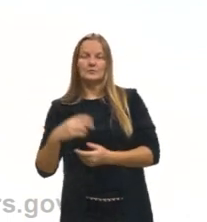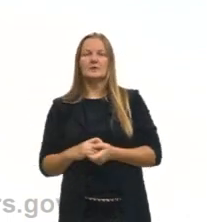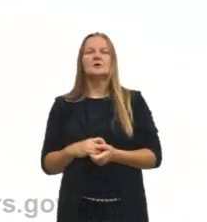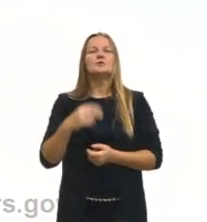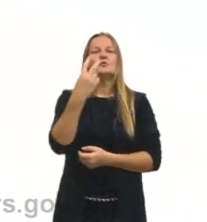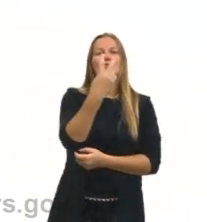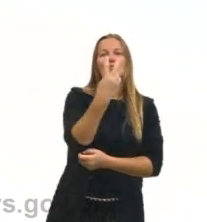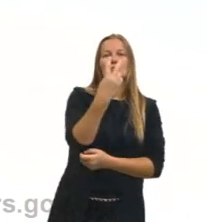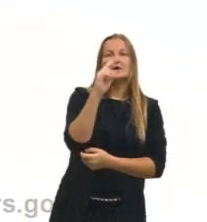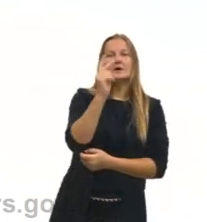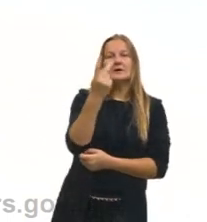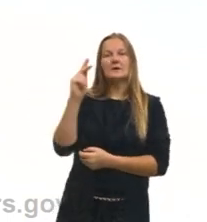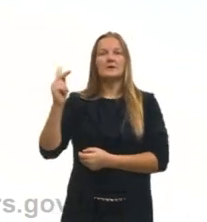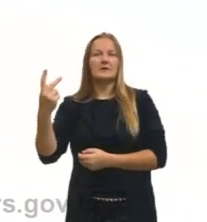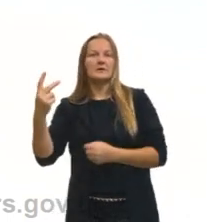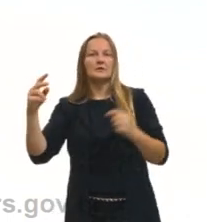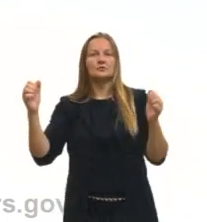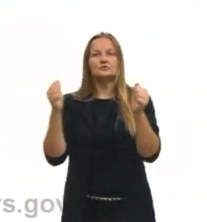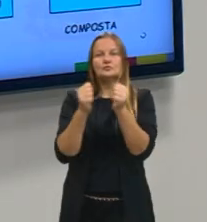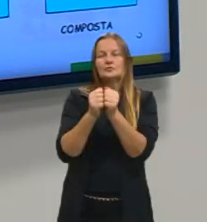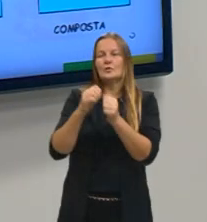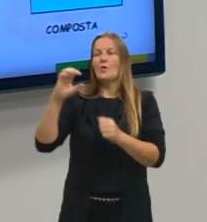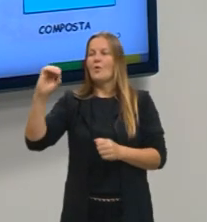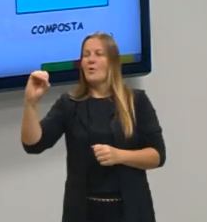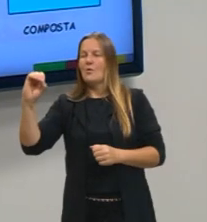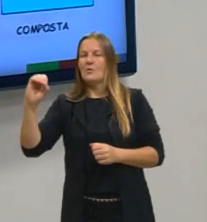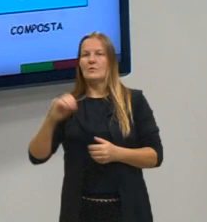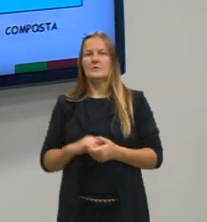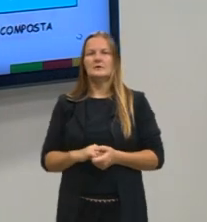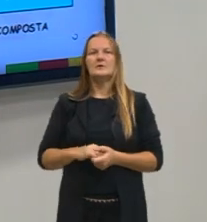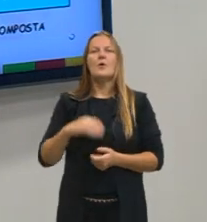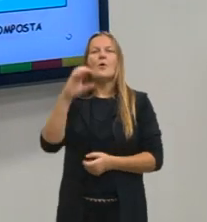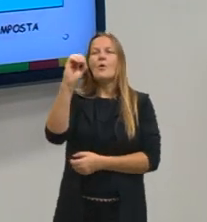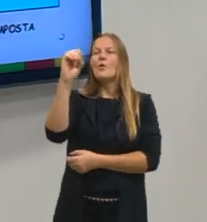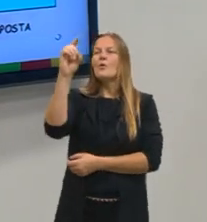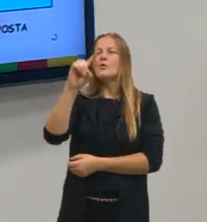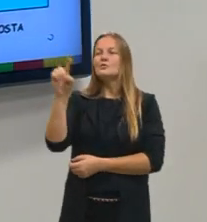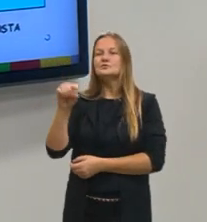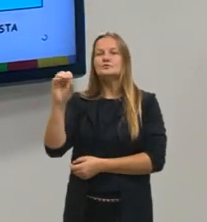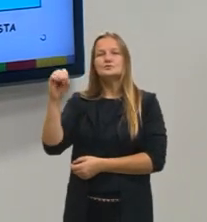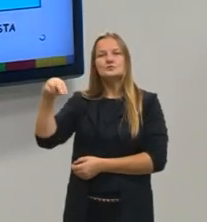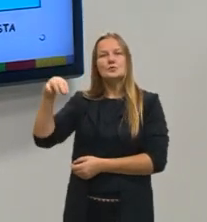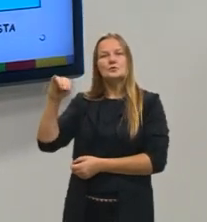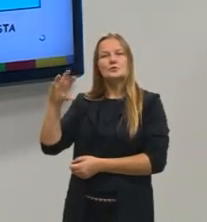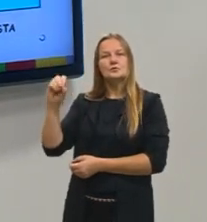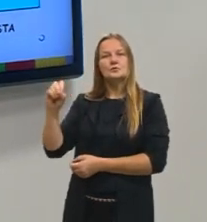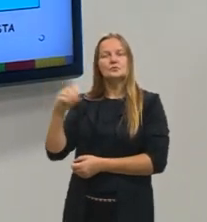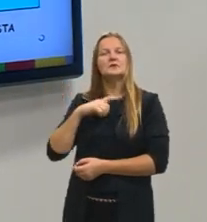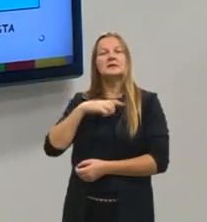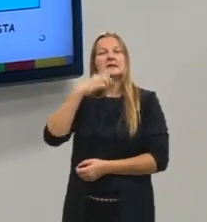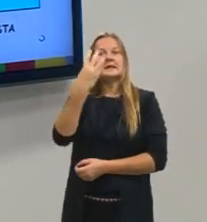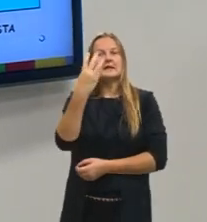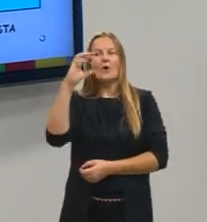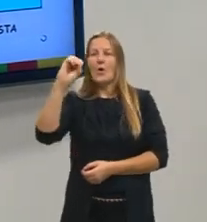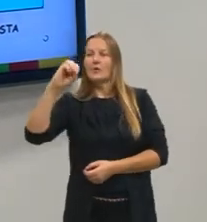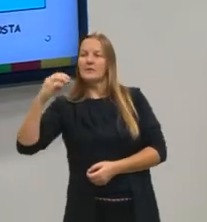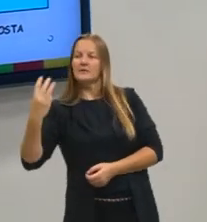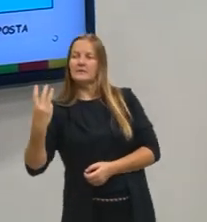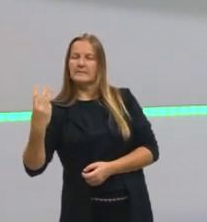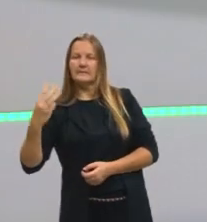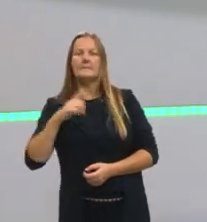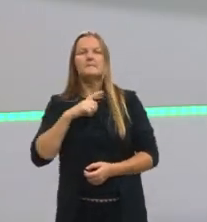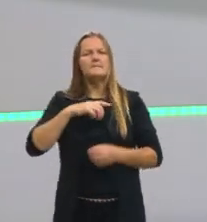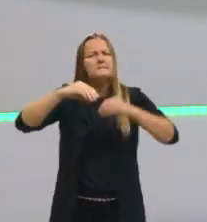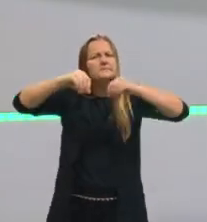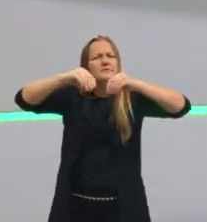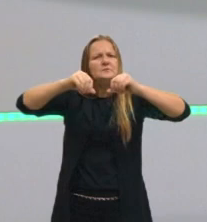moléculas de hidrogênio, duas moléculas de oxigênio. O ozônio é composto de três átomos de oxigênio. Então, são